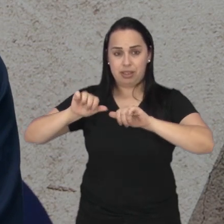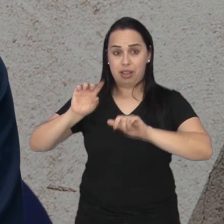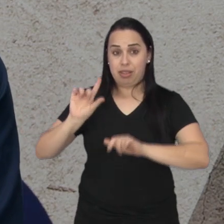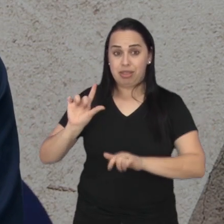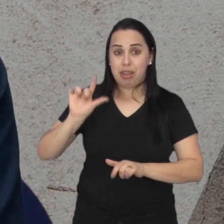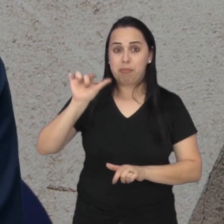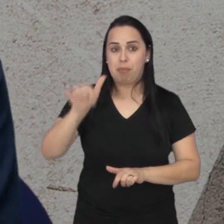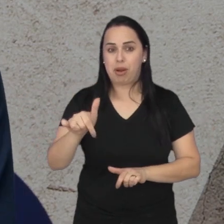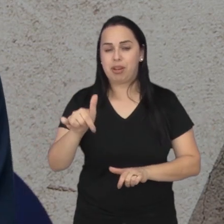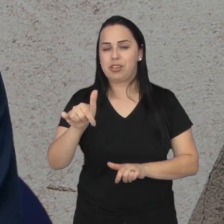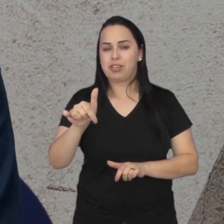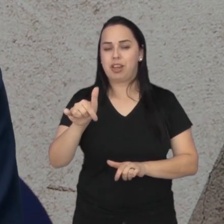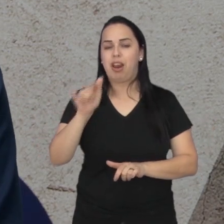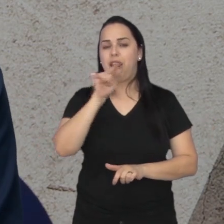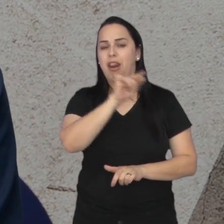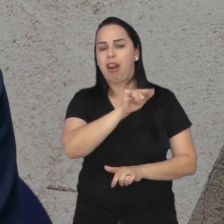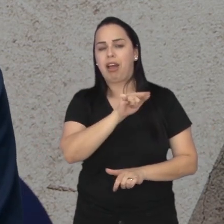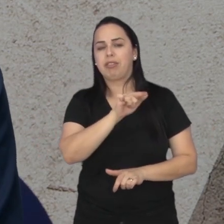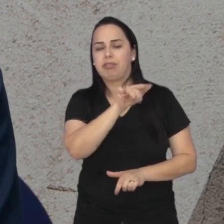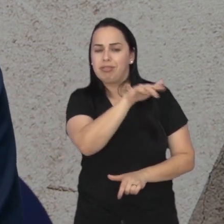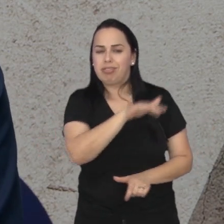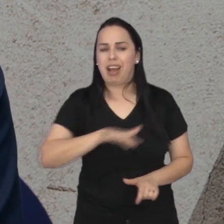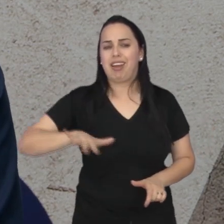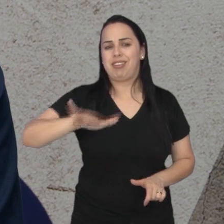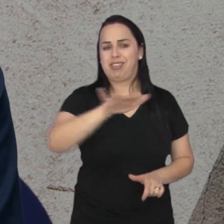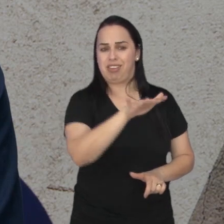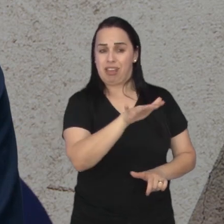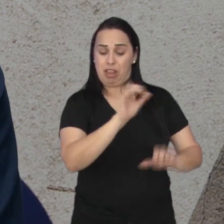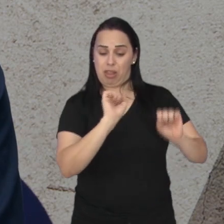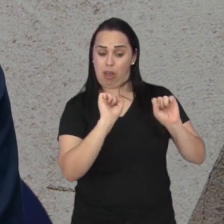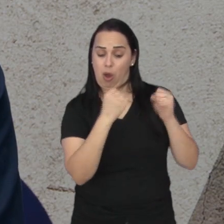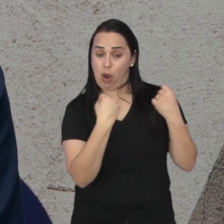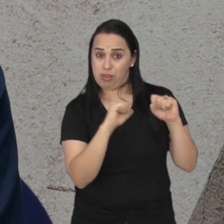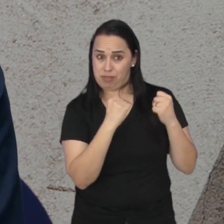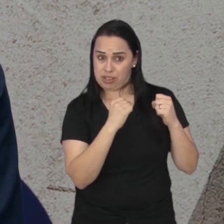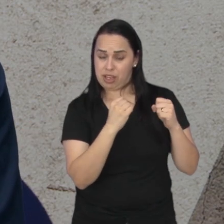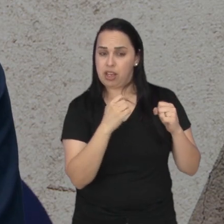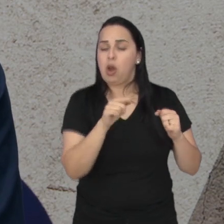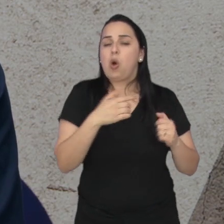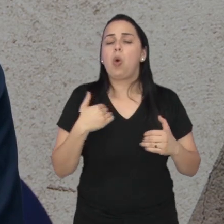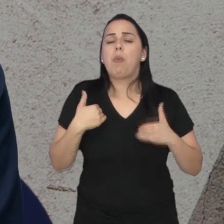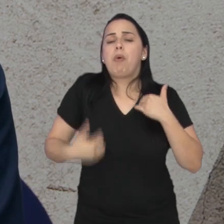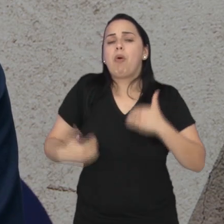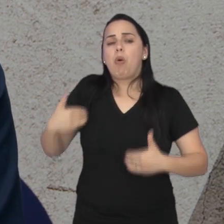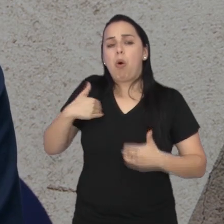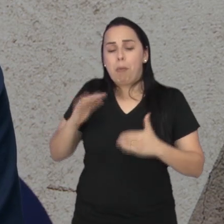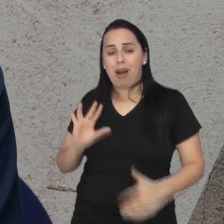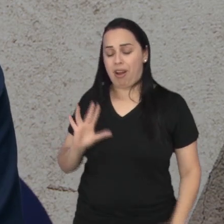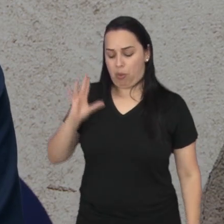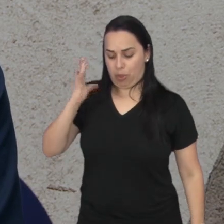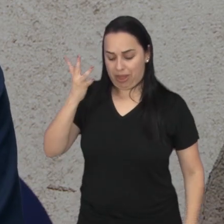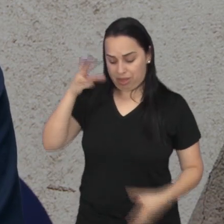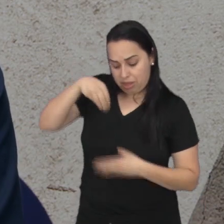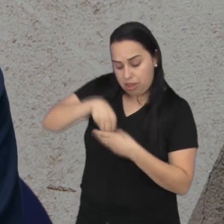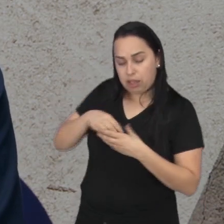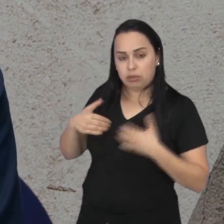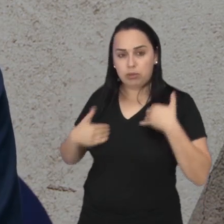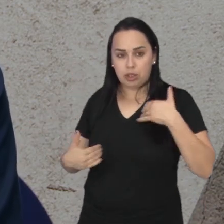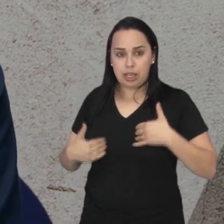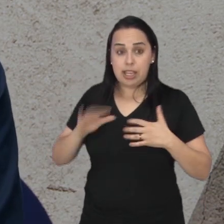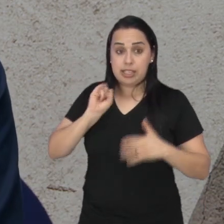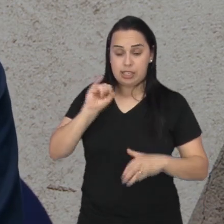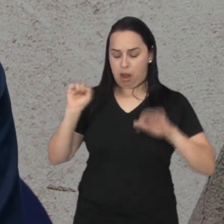aplicar esse conhecimento lá na fisiologia geral e na fisiologia do exercício. Então, como que o seu corpo reage frente ao